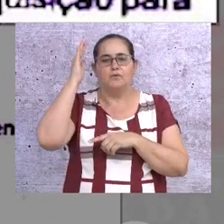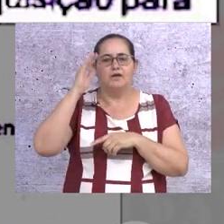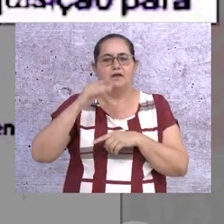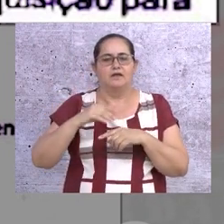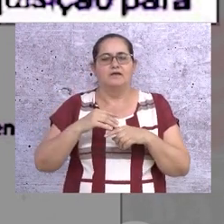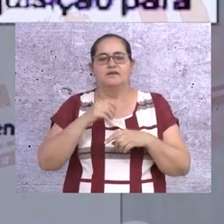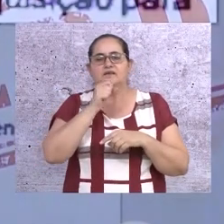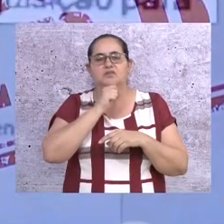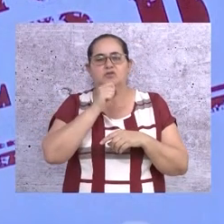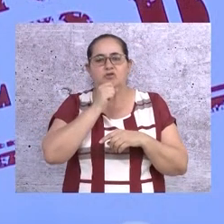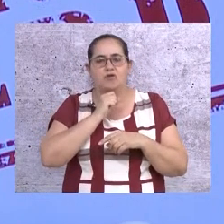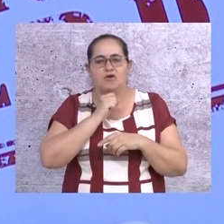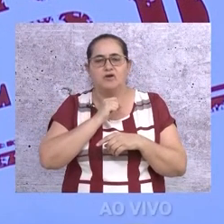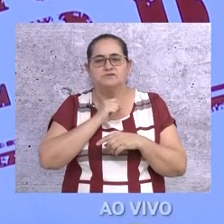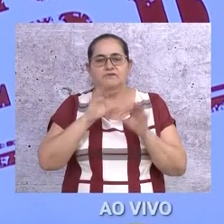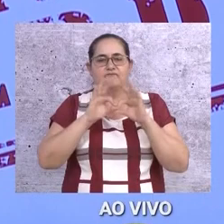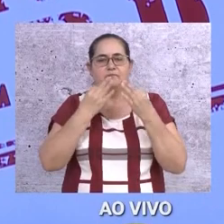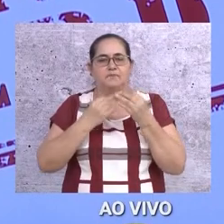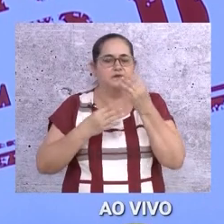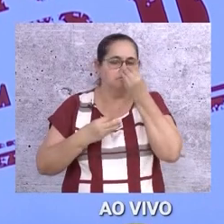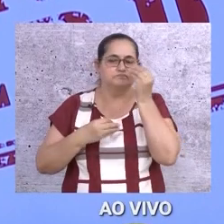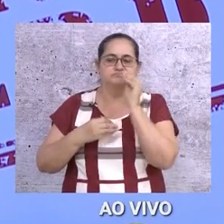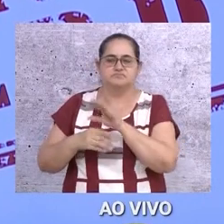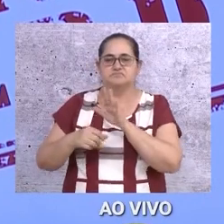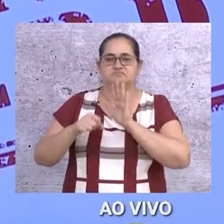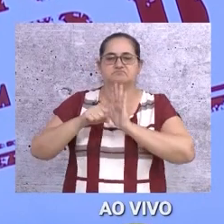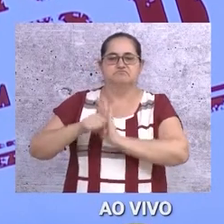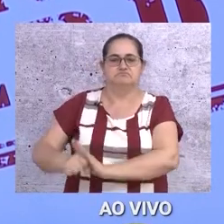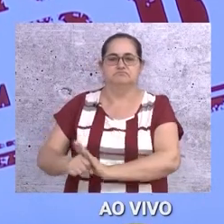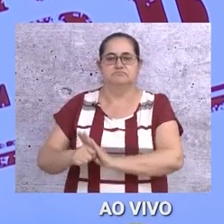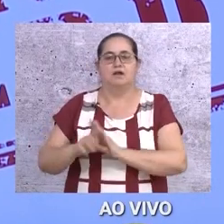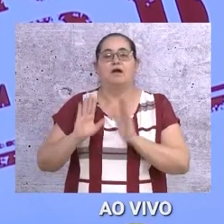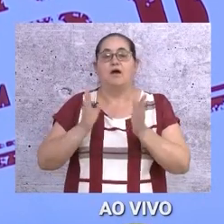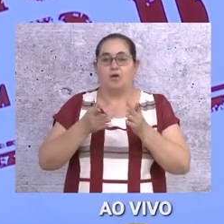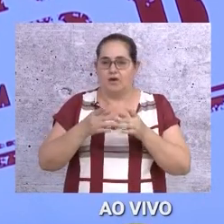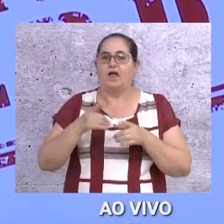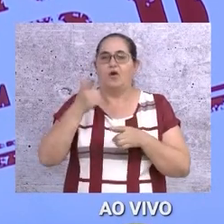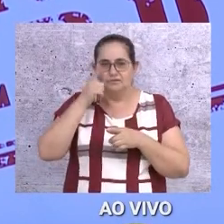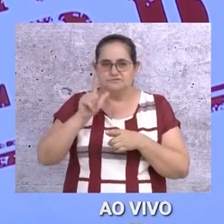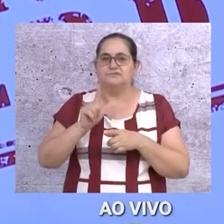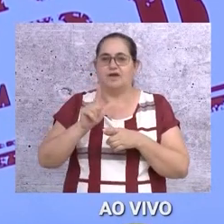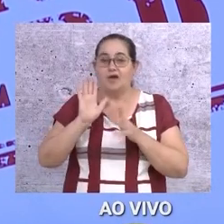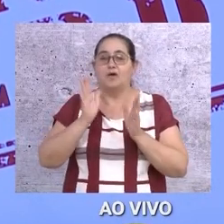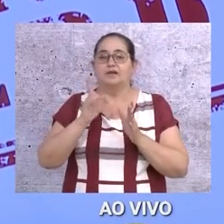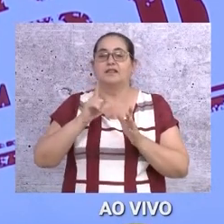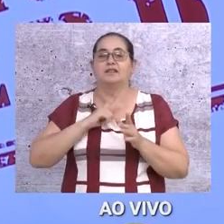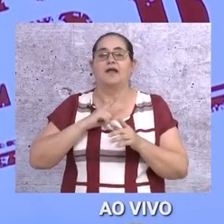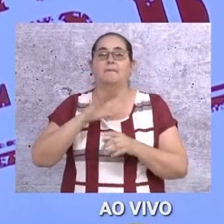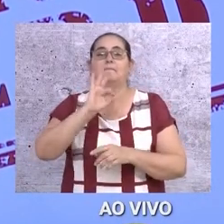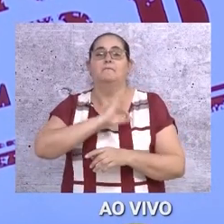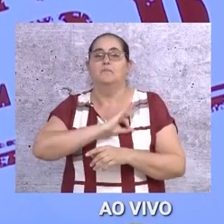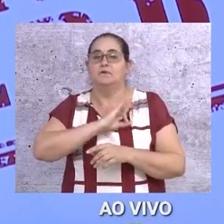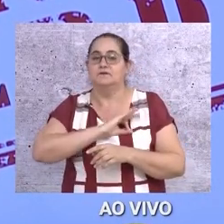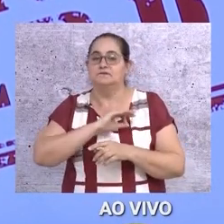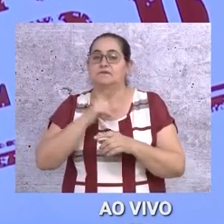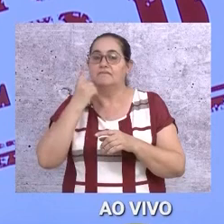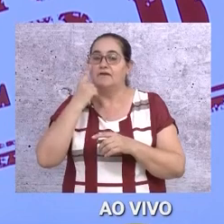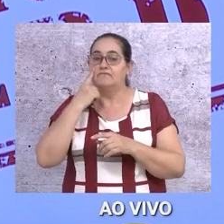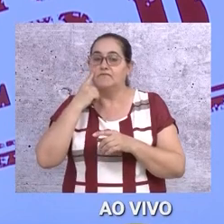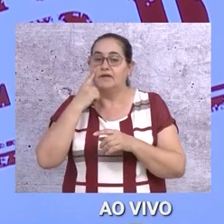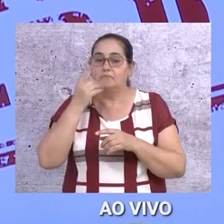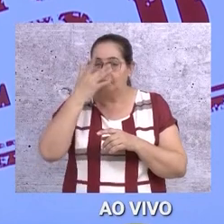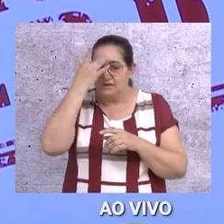Boa Vista. Dona Aurora, seu Antônio, todo mundo. Então, ó, funcionou. Agora a polícia está de cima.